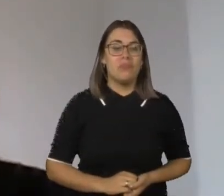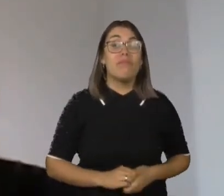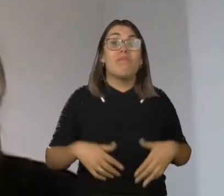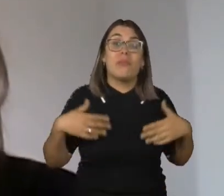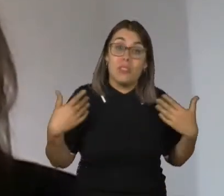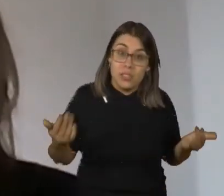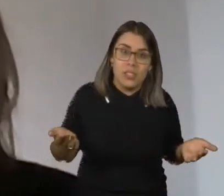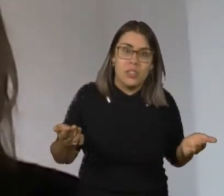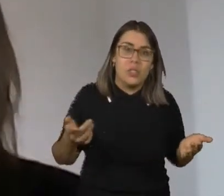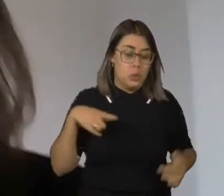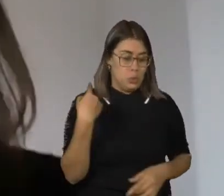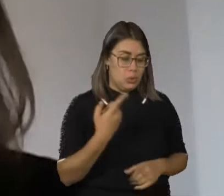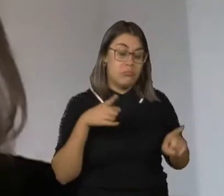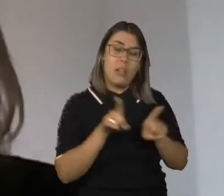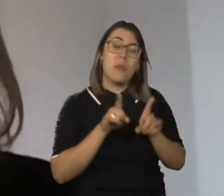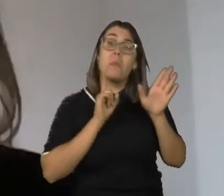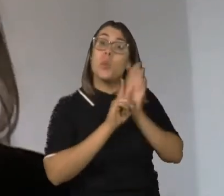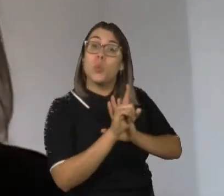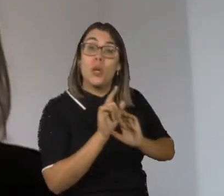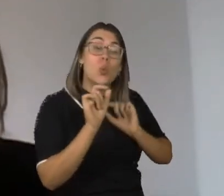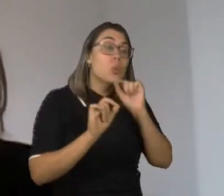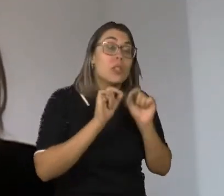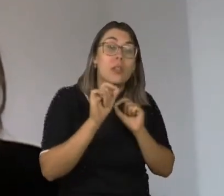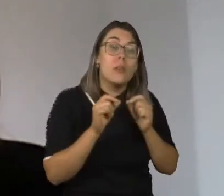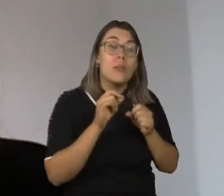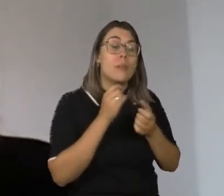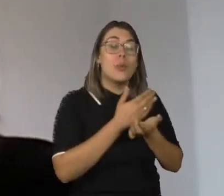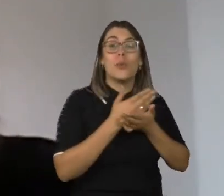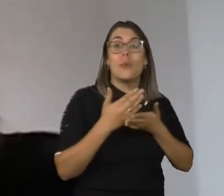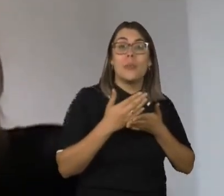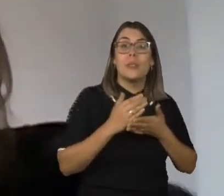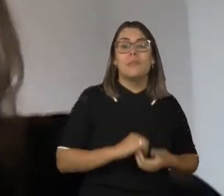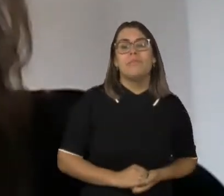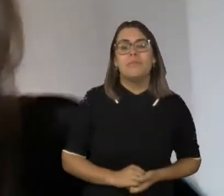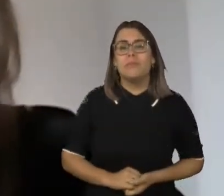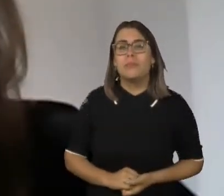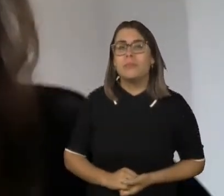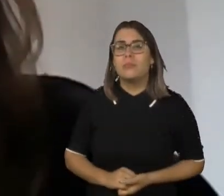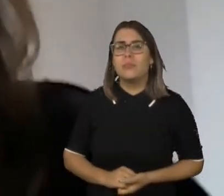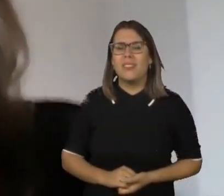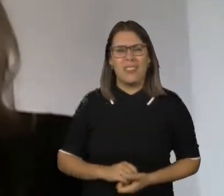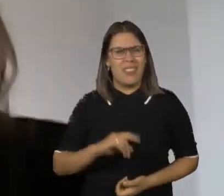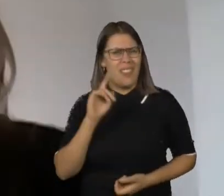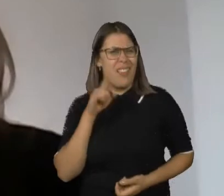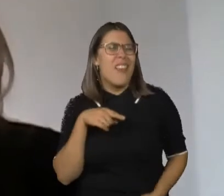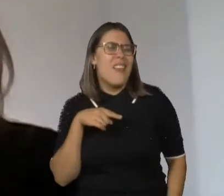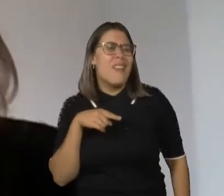Mas também nós poderíamos nos perguntar, para começar a questionar, esse determinismo, será que